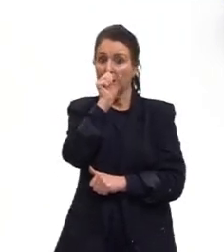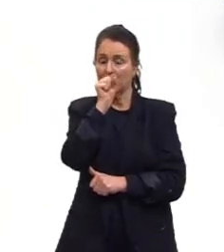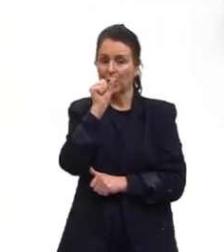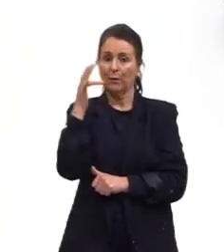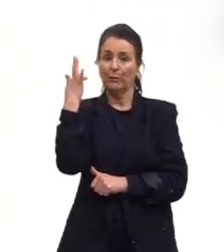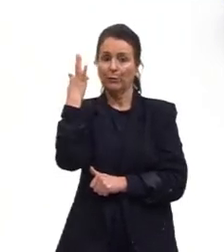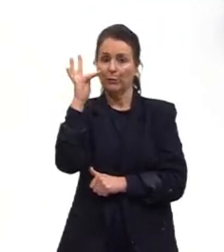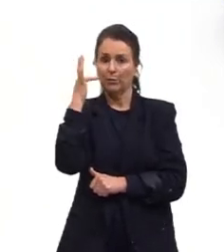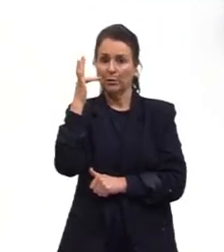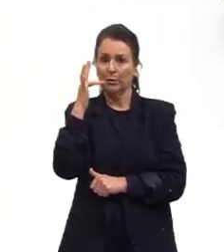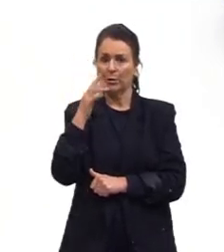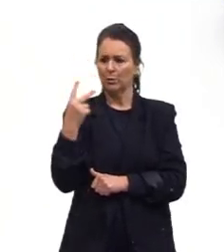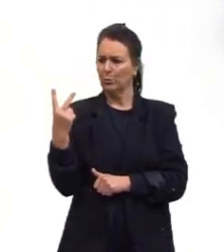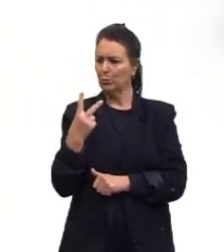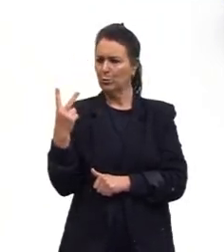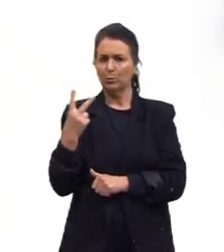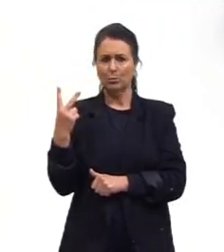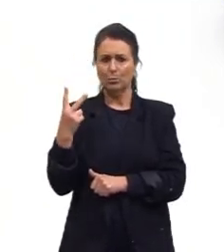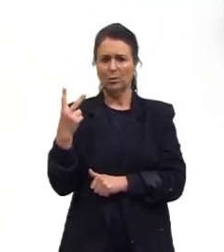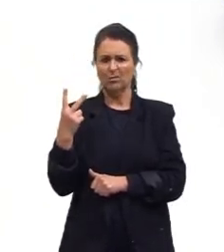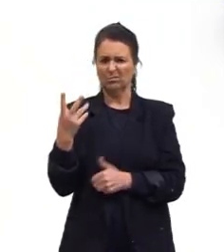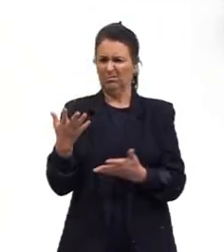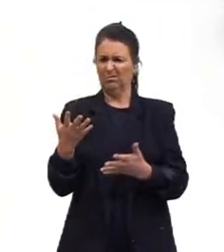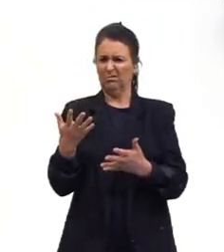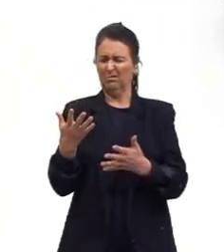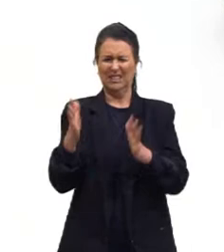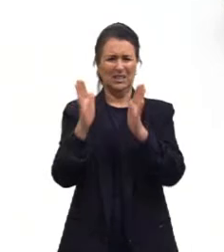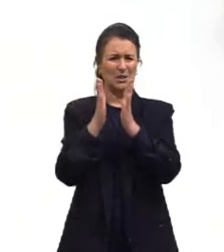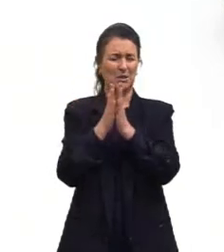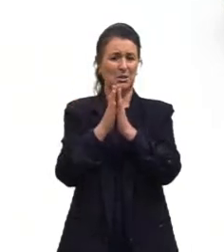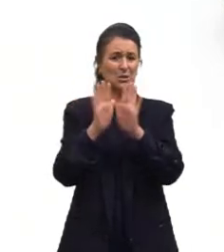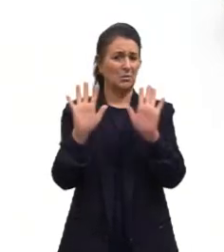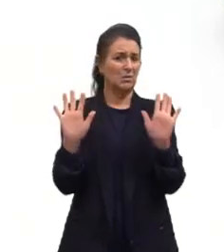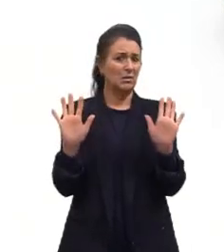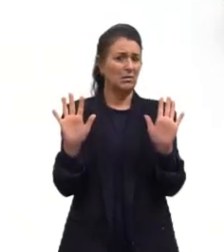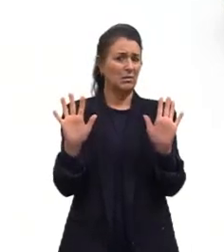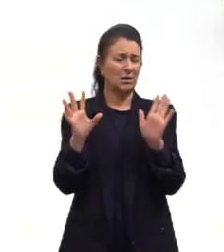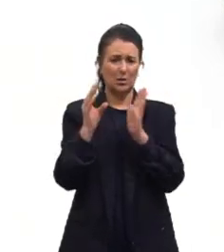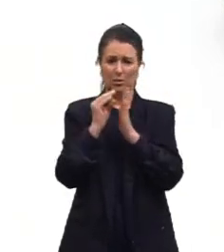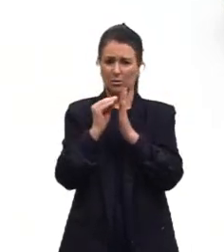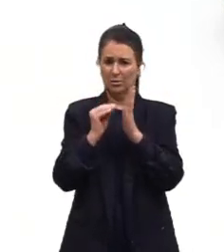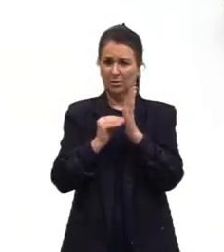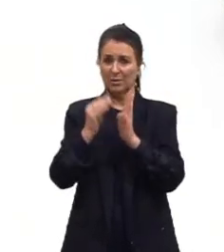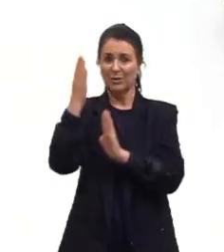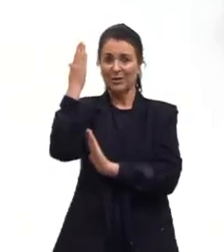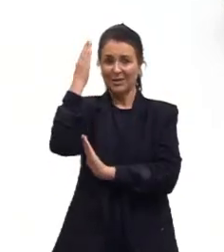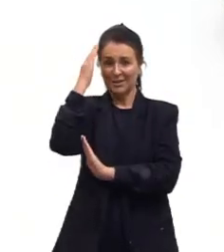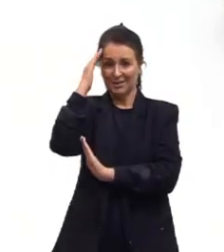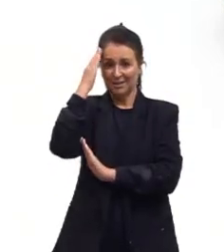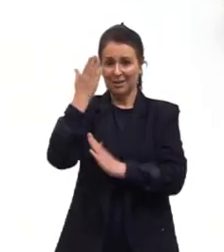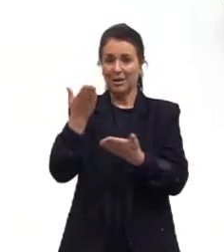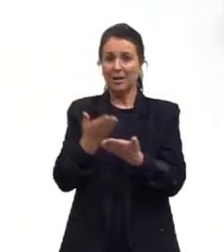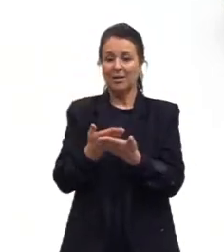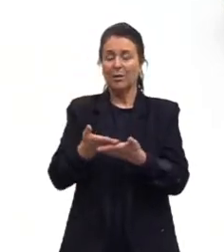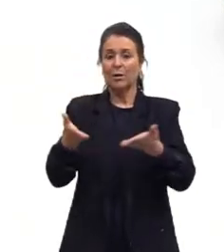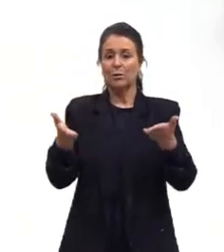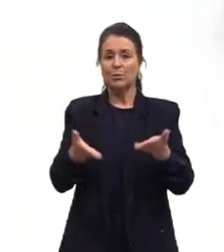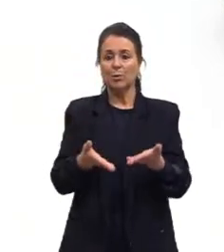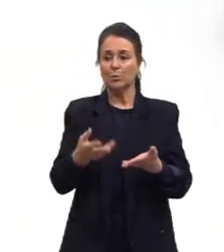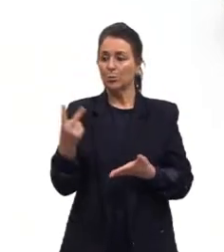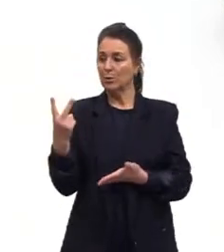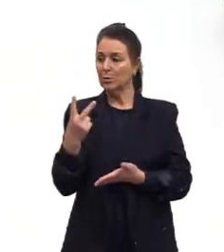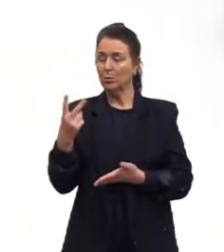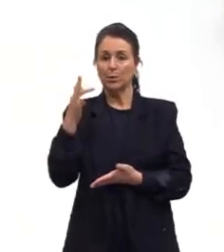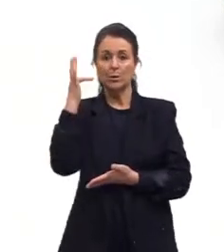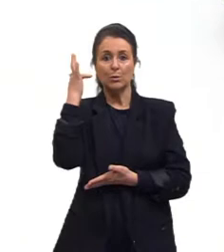limão e a laranja tem a ver com a isomeria, com esse conteúdo? A gente vai entender na aula de hoje exatamente o que essas duas